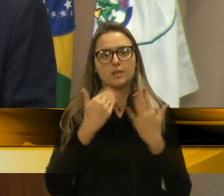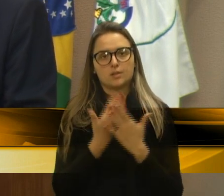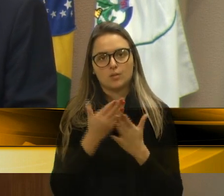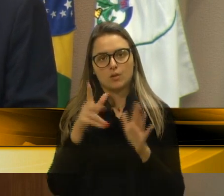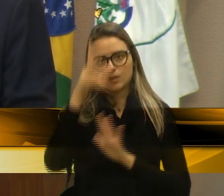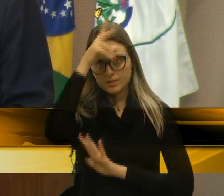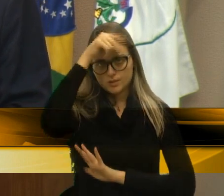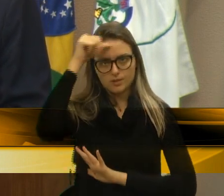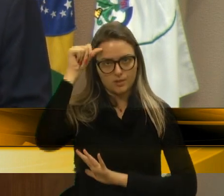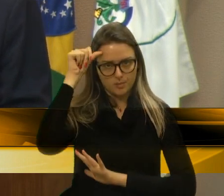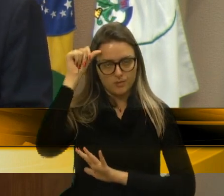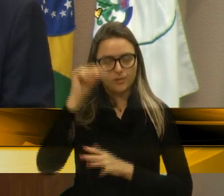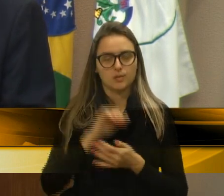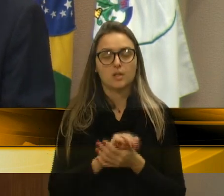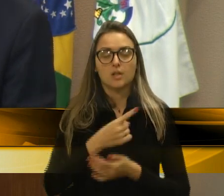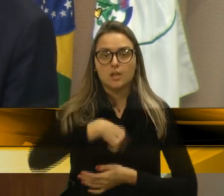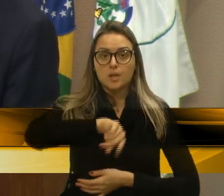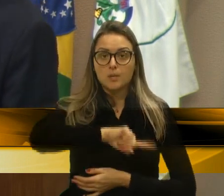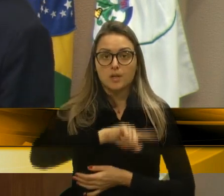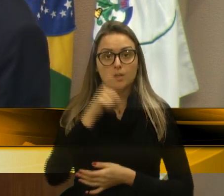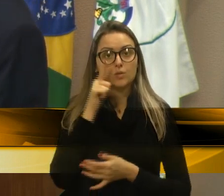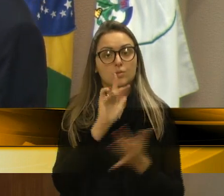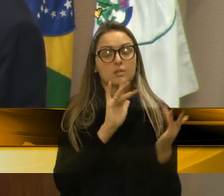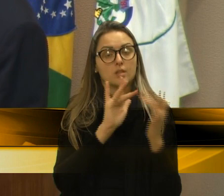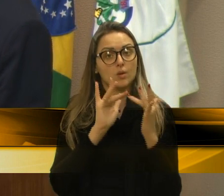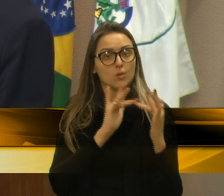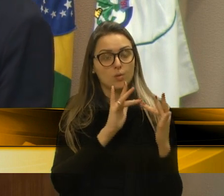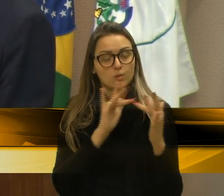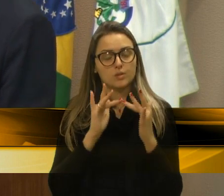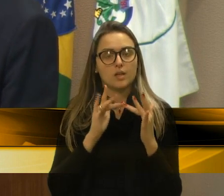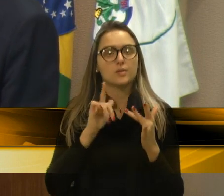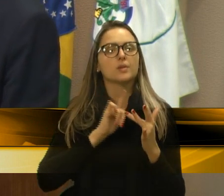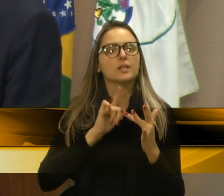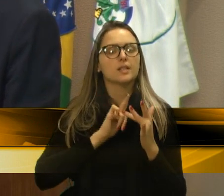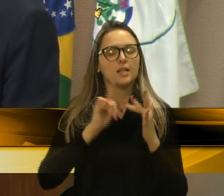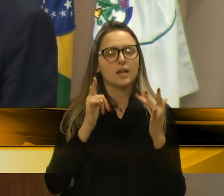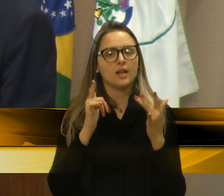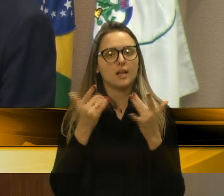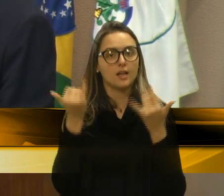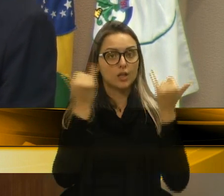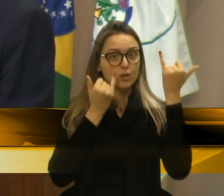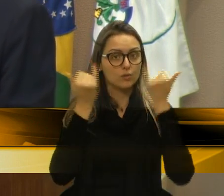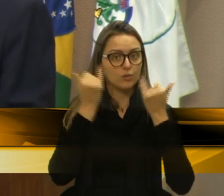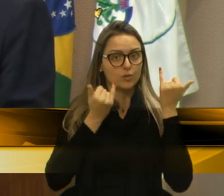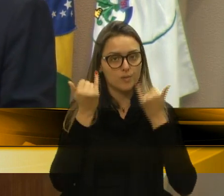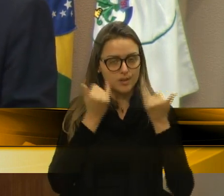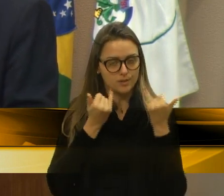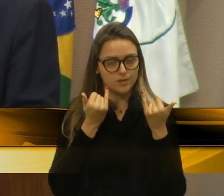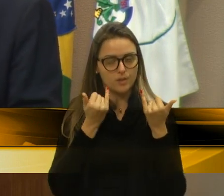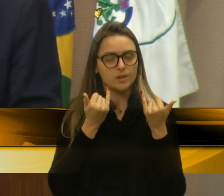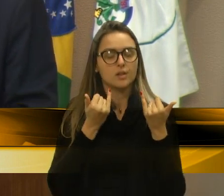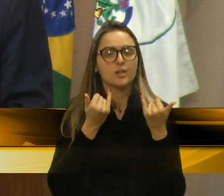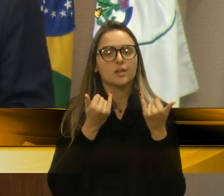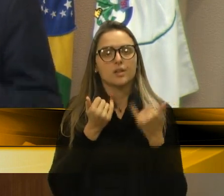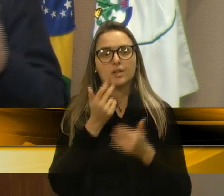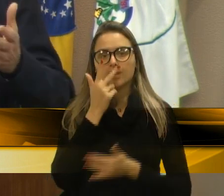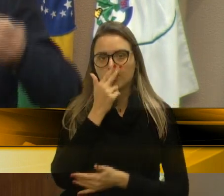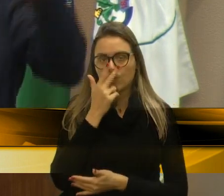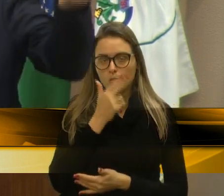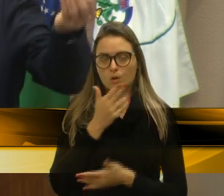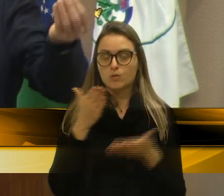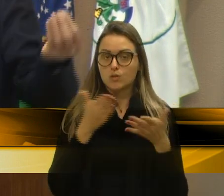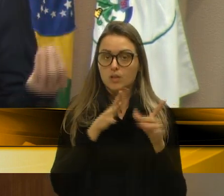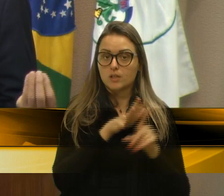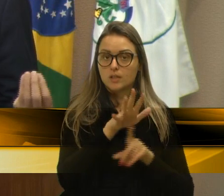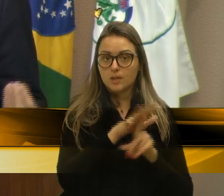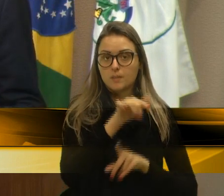que conseguimos, possamos estar por dentro desses assuntos, né? E, também, já como foi uma demanda de